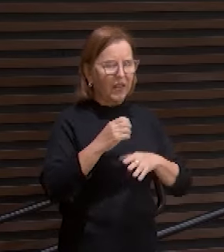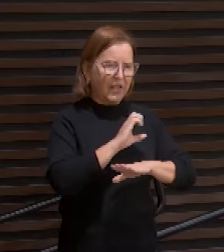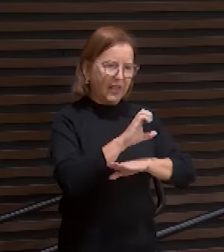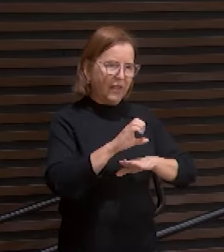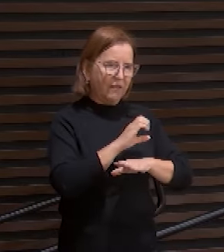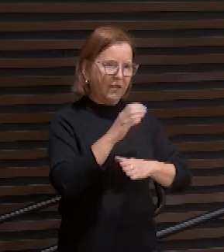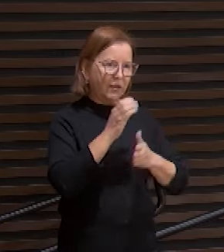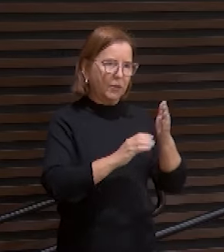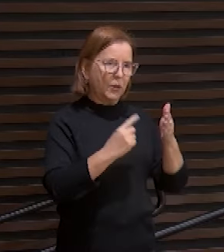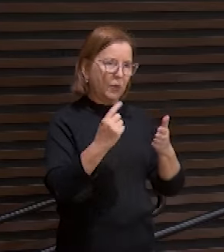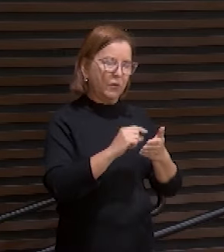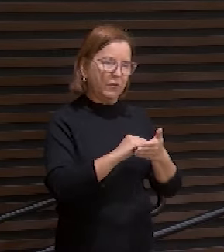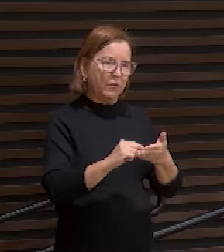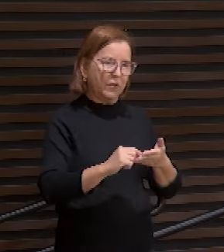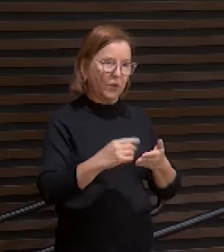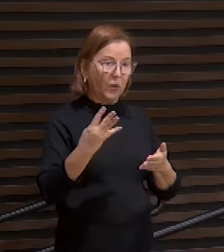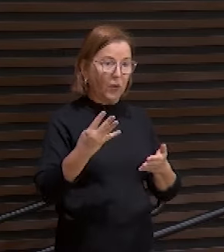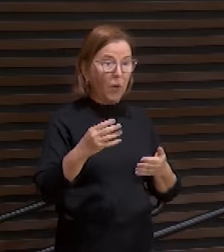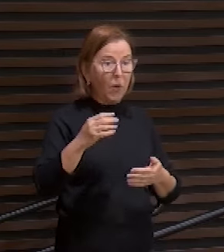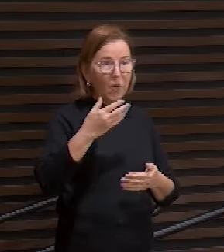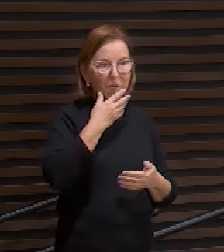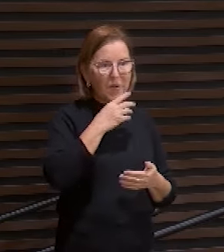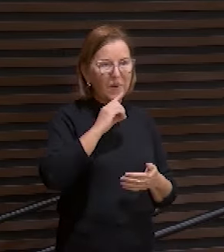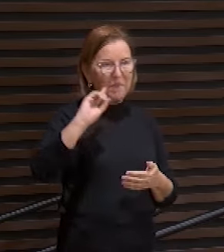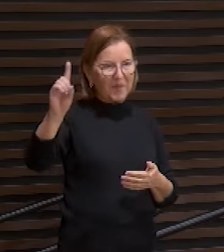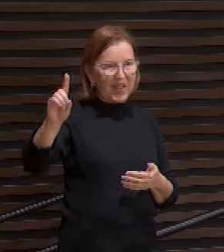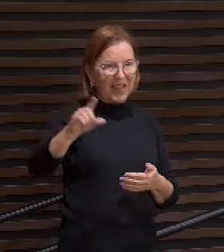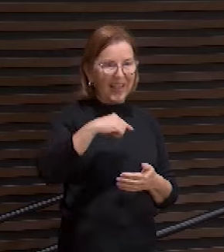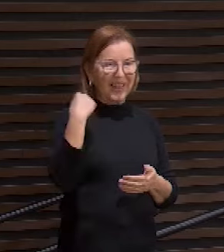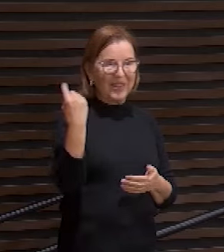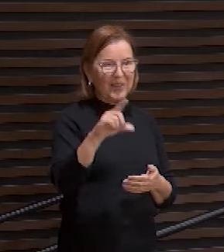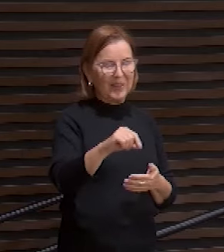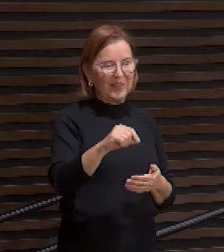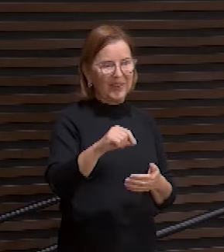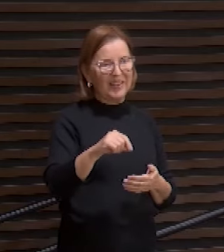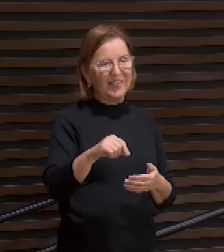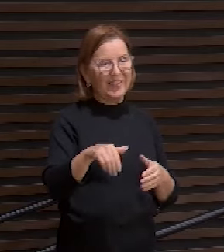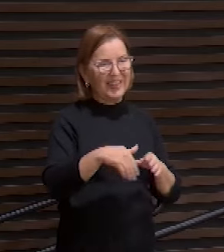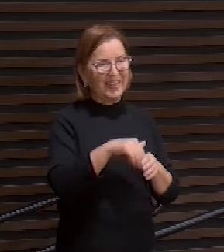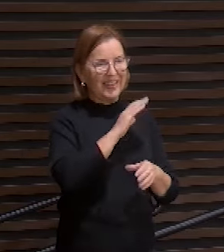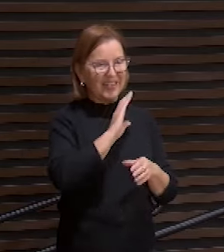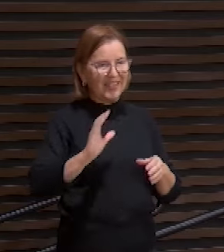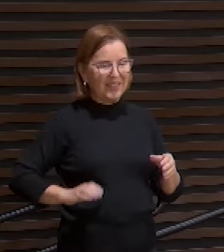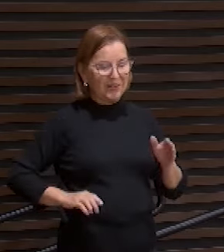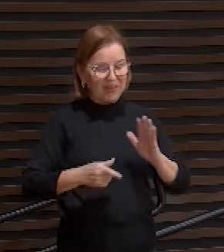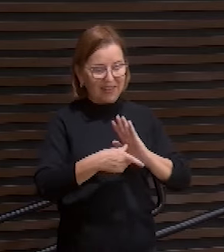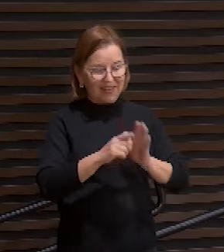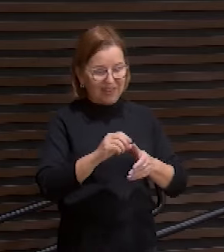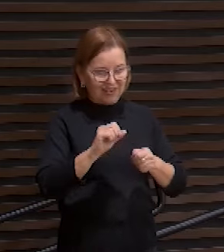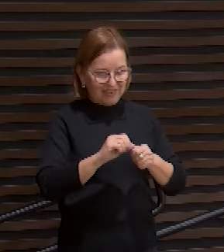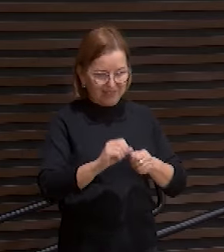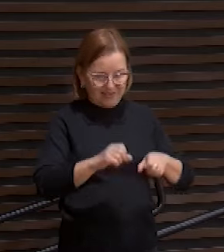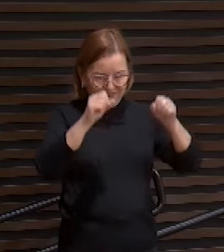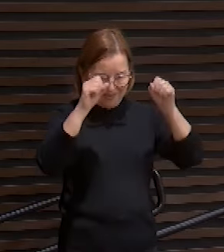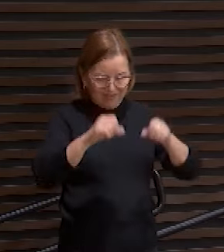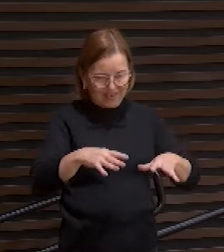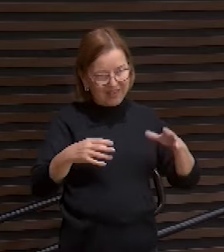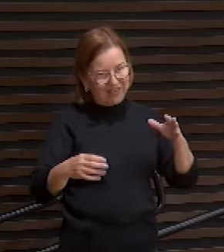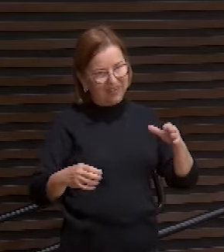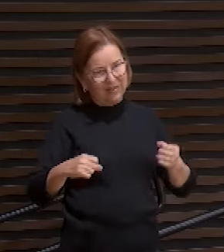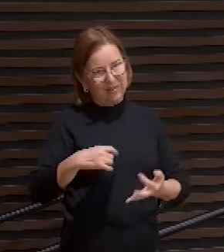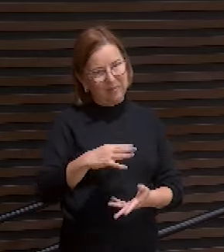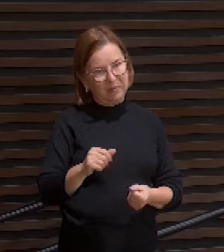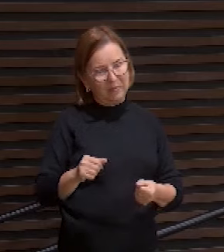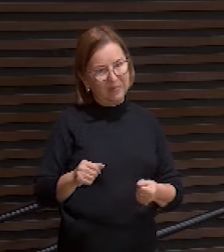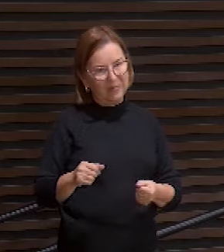diz que o pai nos escolheu nele em Cristo antes da fundação do mundo Nelson já completou ali e em